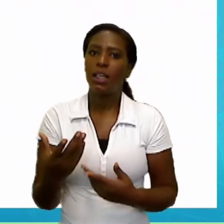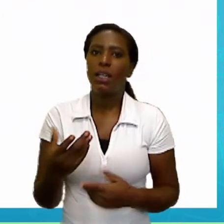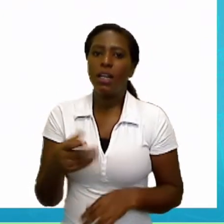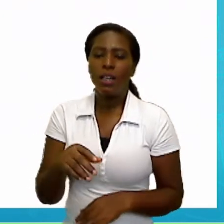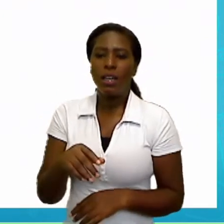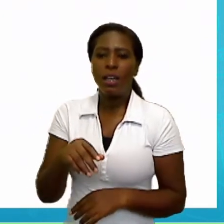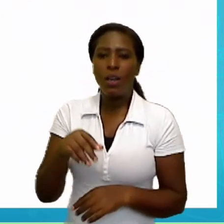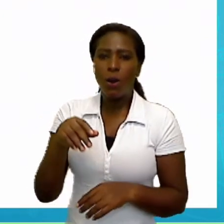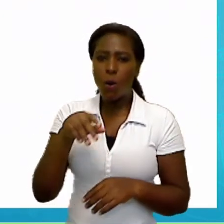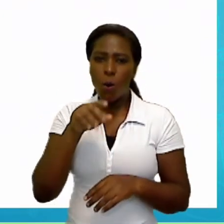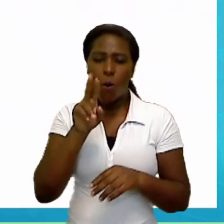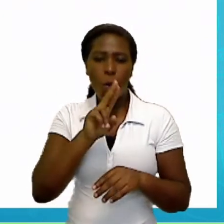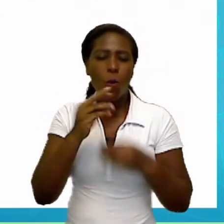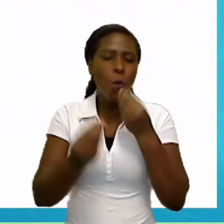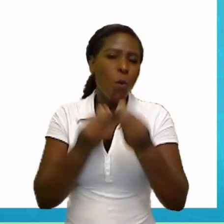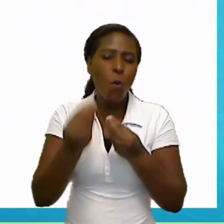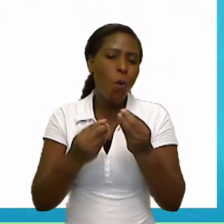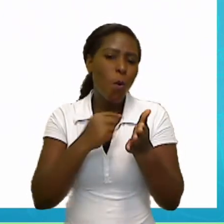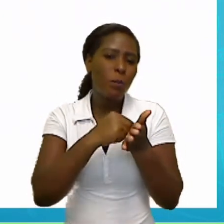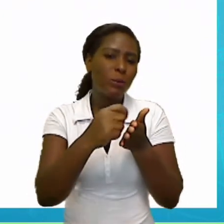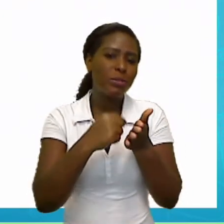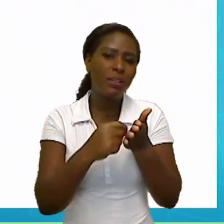Então, caneta em inglês. Pen.